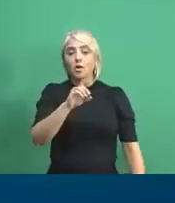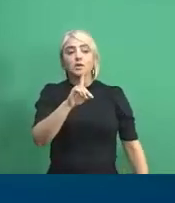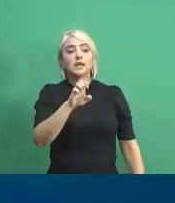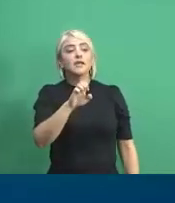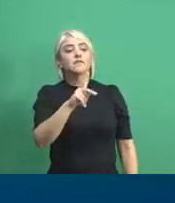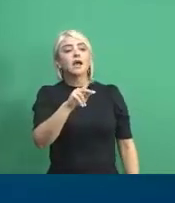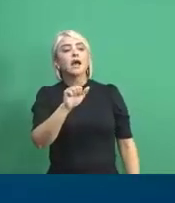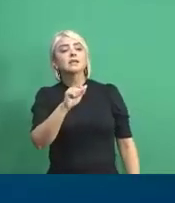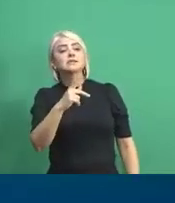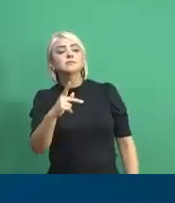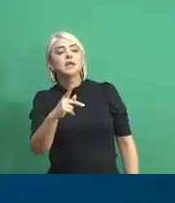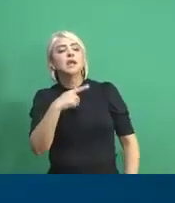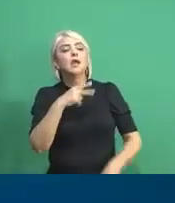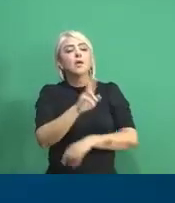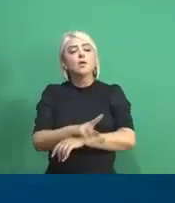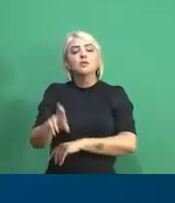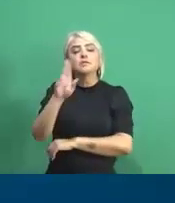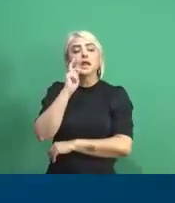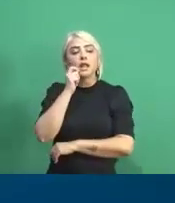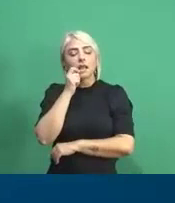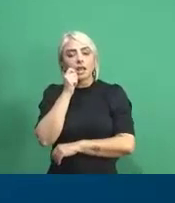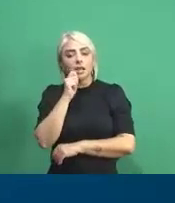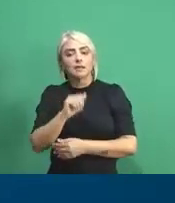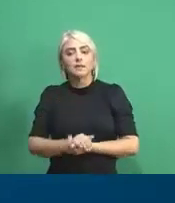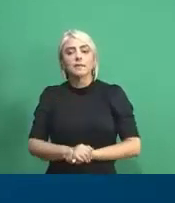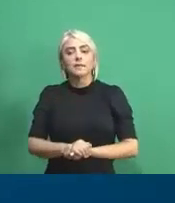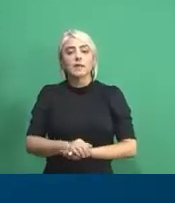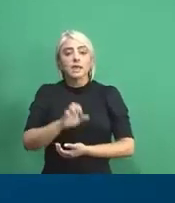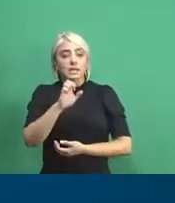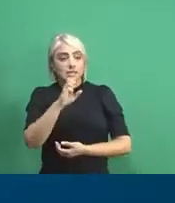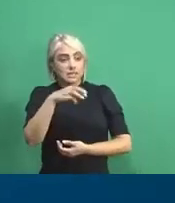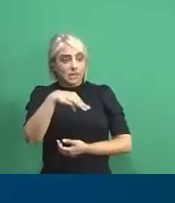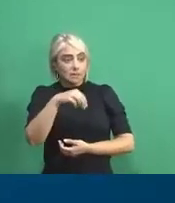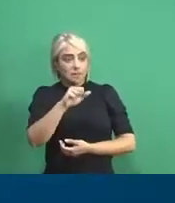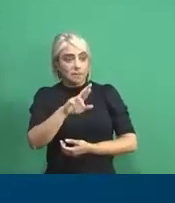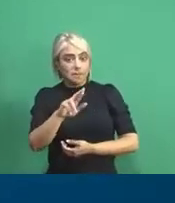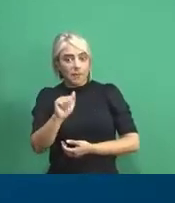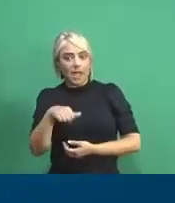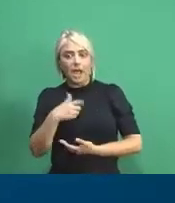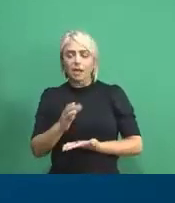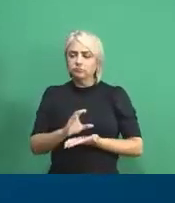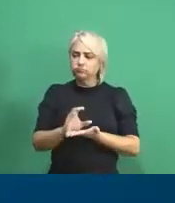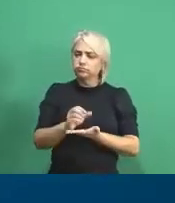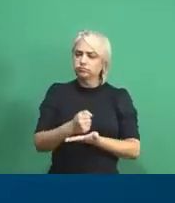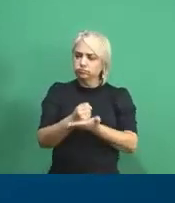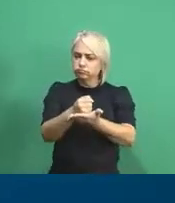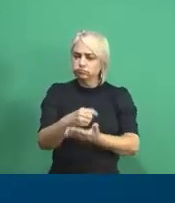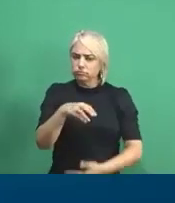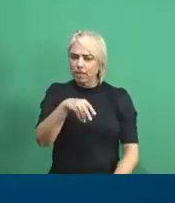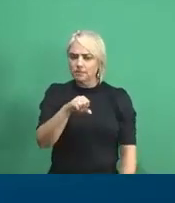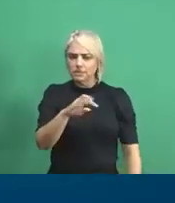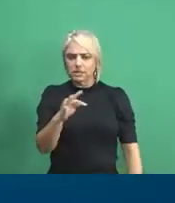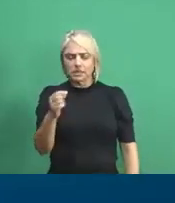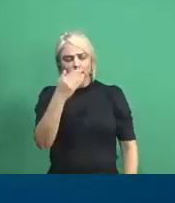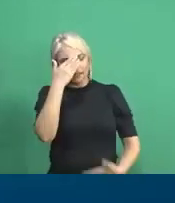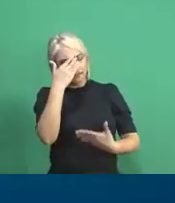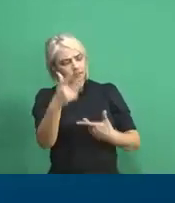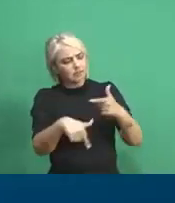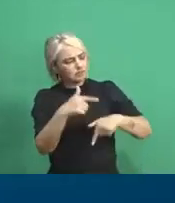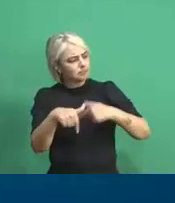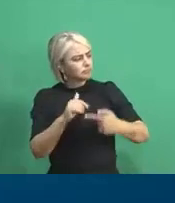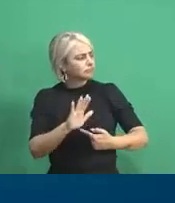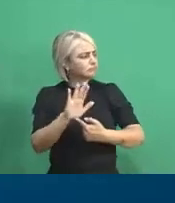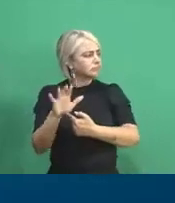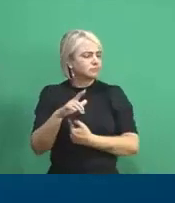Alagoas, nós temos a FAPEAL e a SEMAR. Mas o MCTI é um grande parceiro investidor, do qual agradecemos por esse trabalho aí, pela